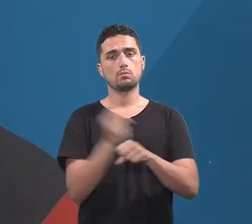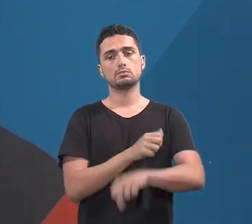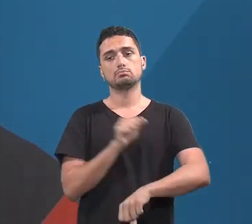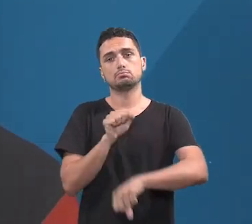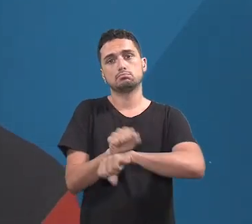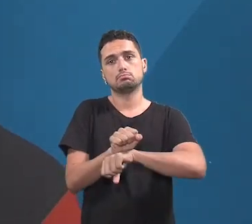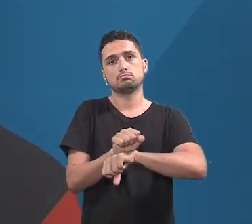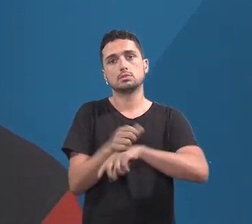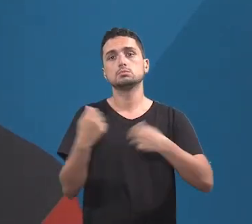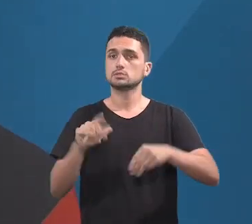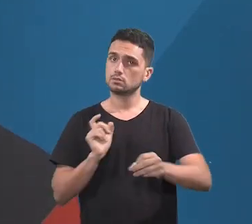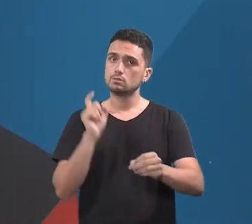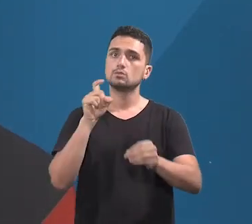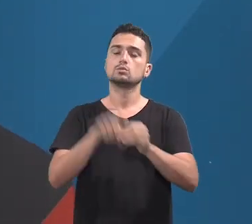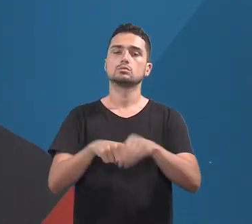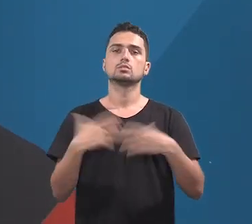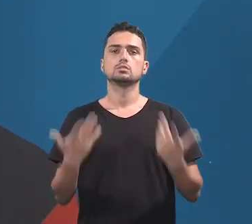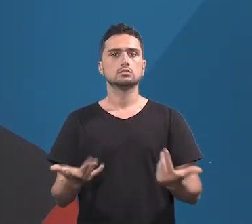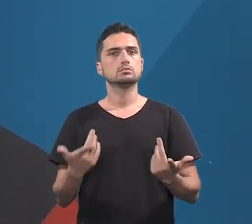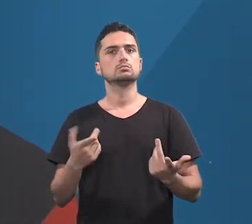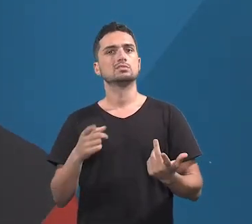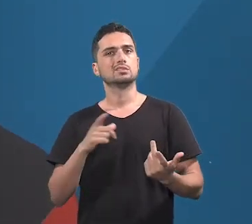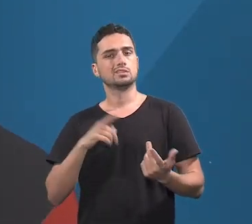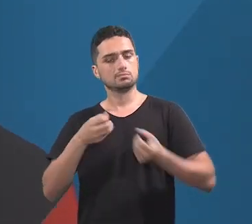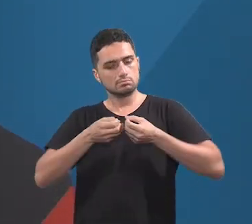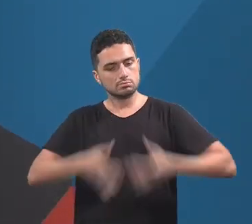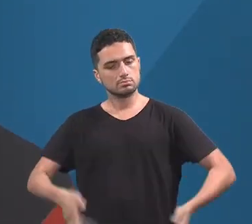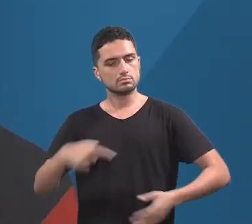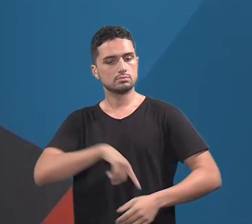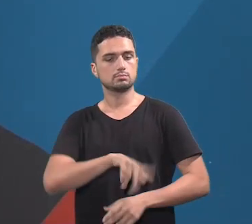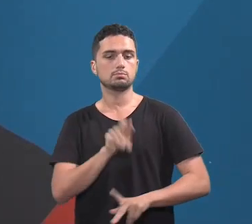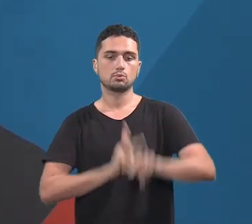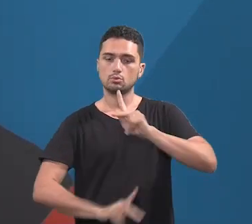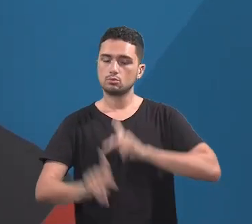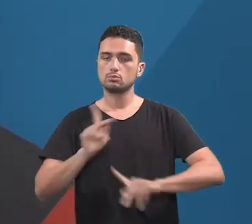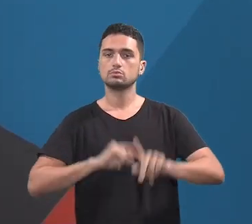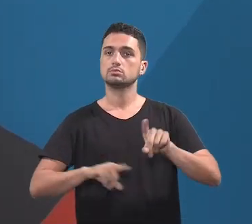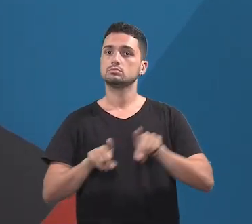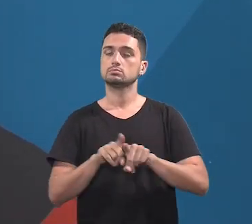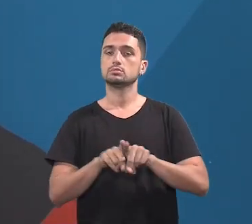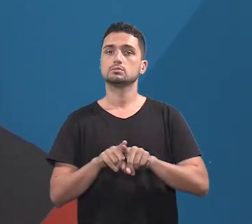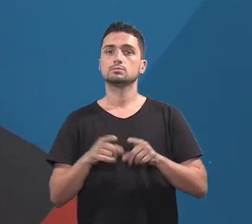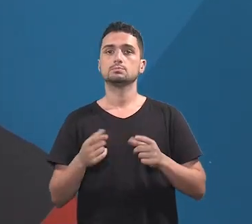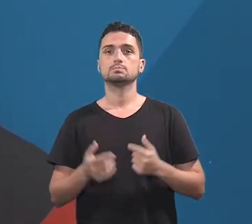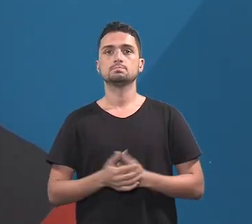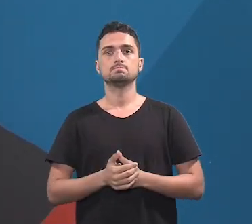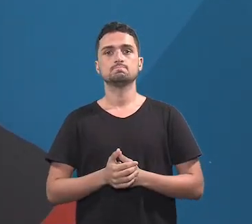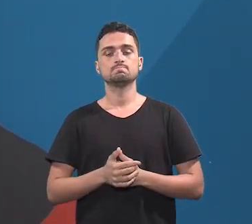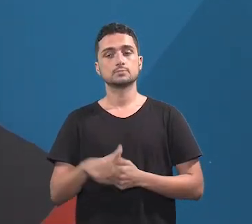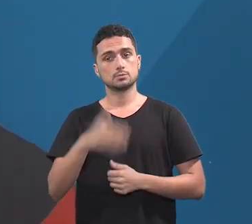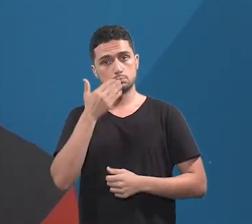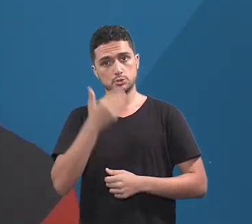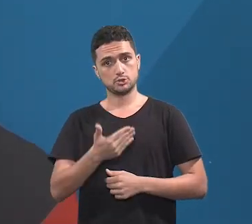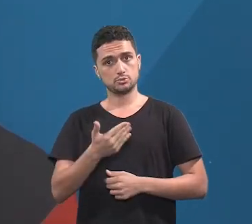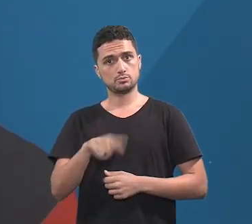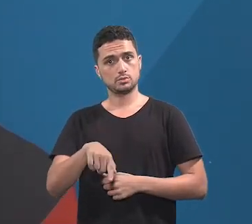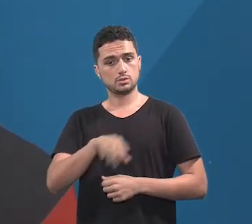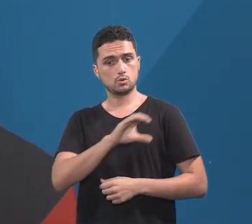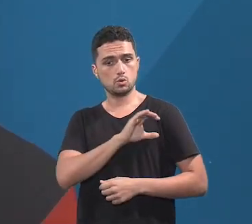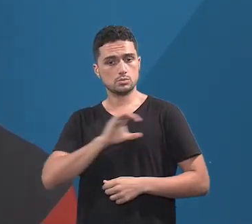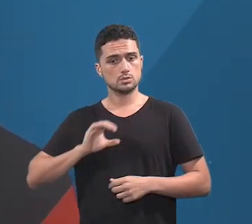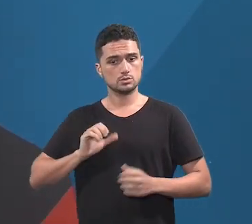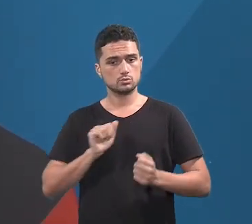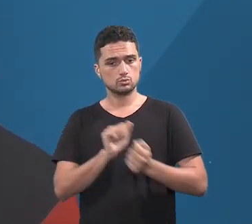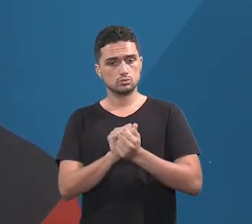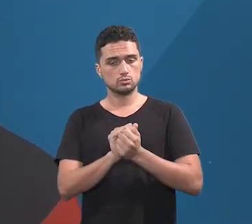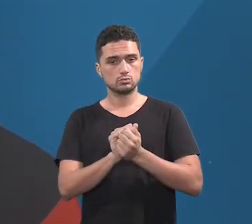paradas que precisam ser retomadas e que afetam diretamente a população. Uma delas é um pedido nosso, pela